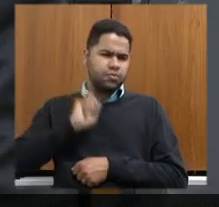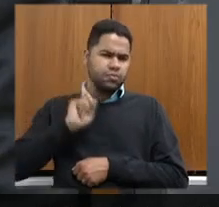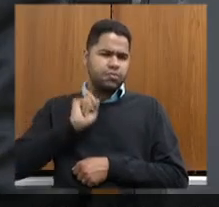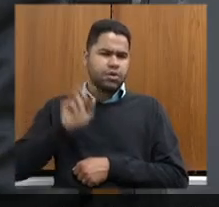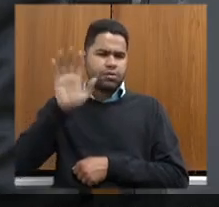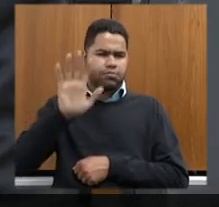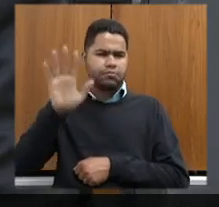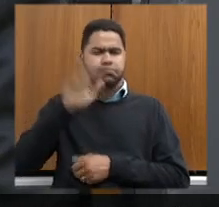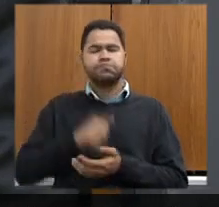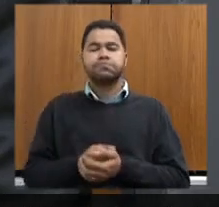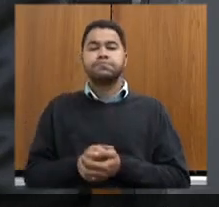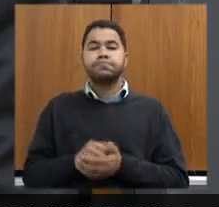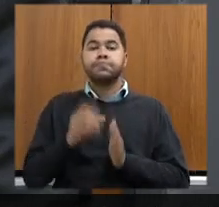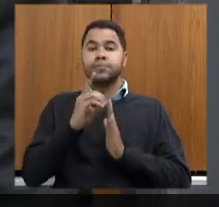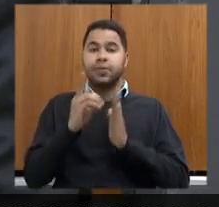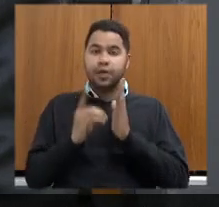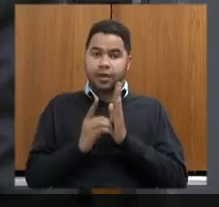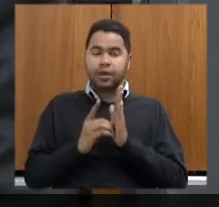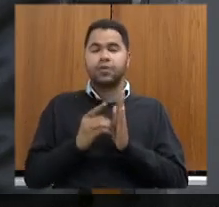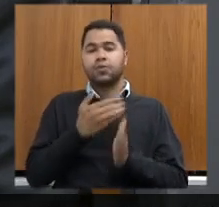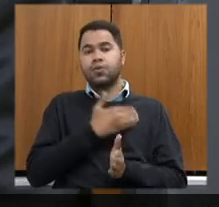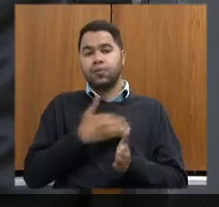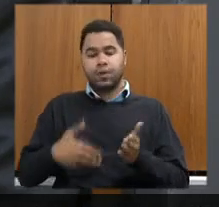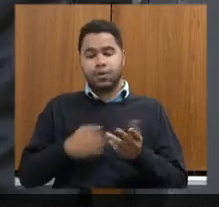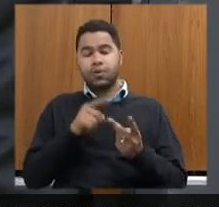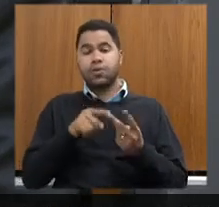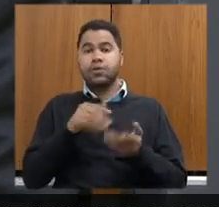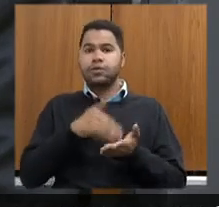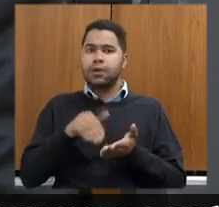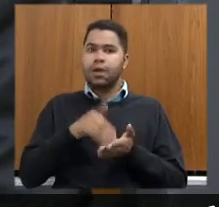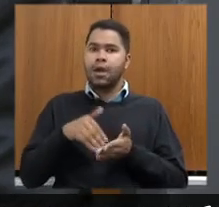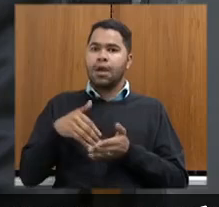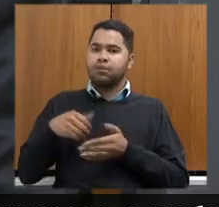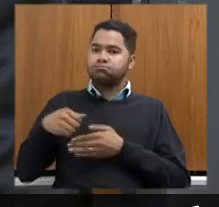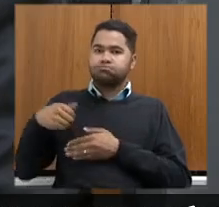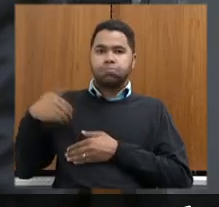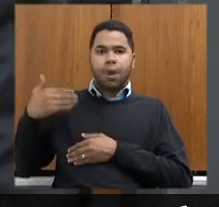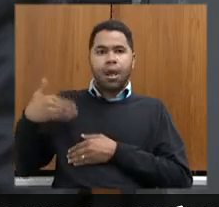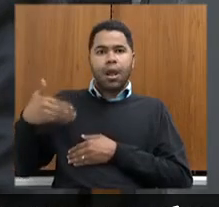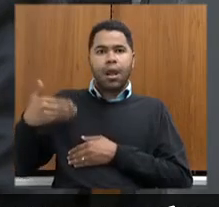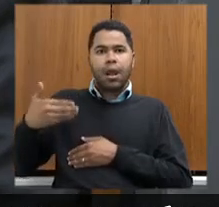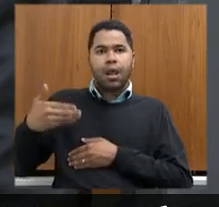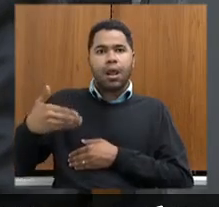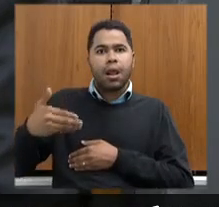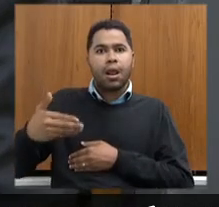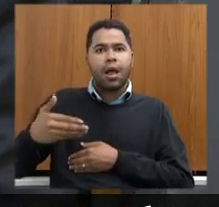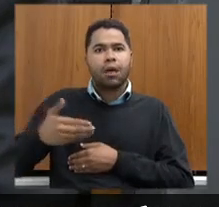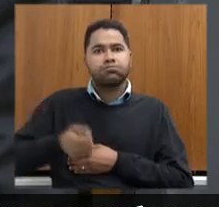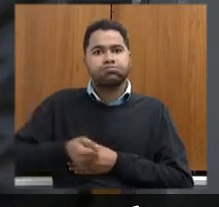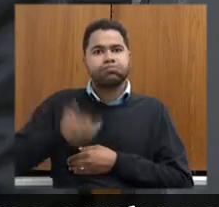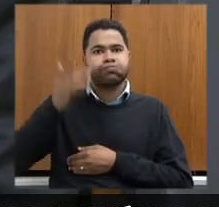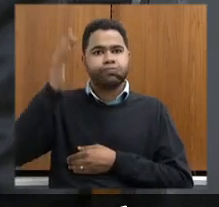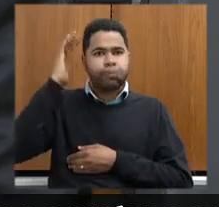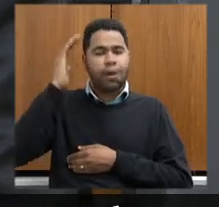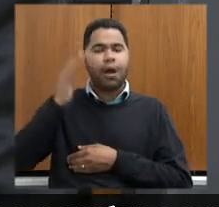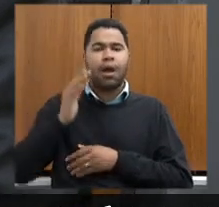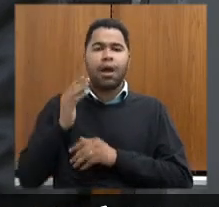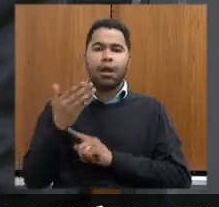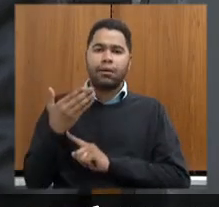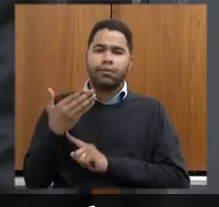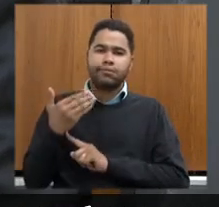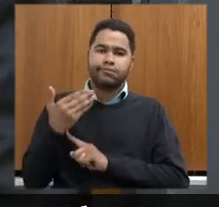do decreto do governador e da secretária, deu celeridade a essa tecnologia